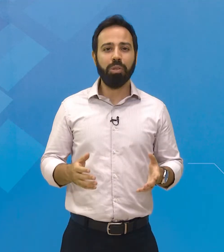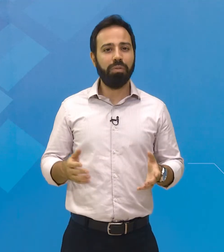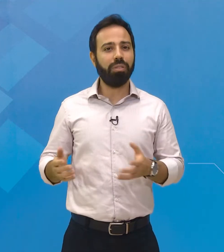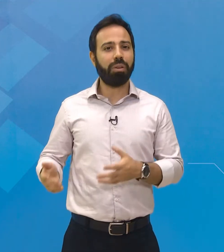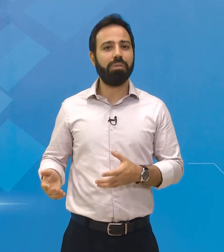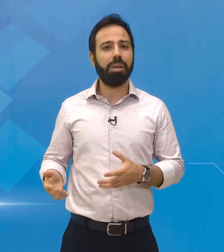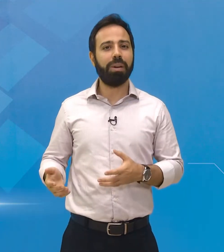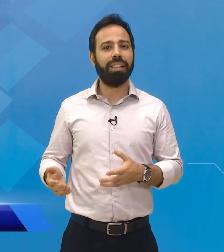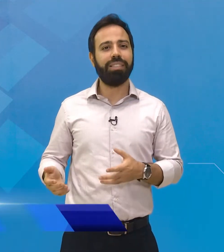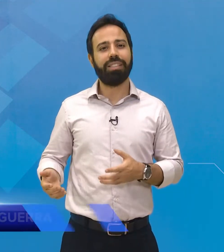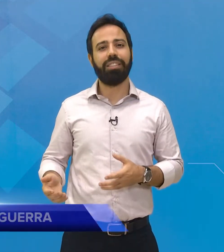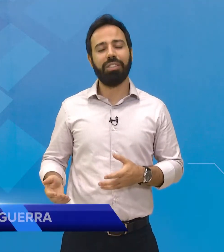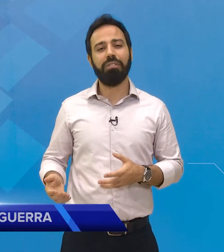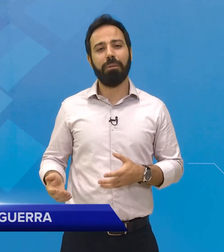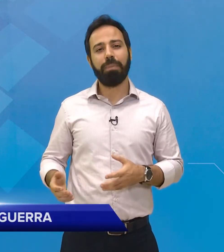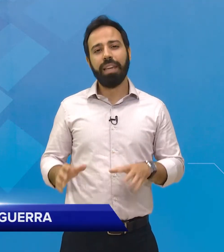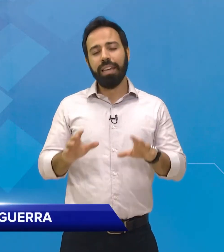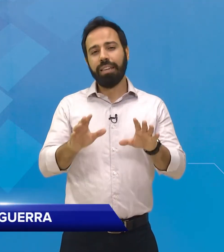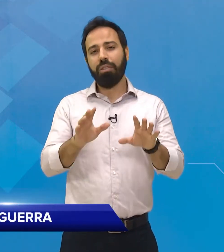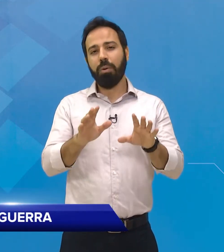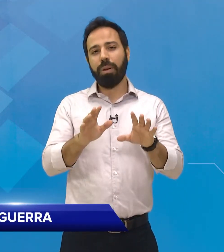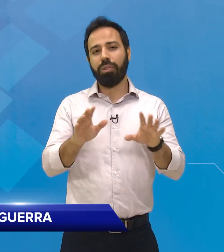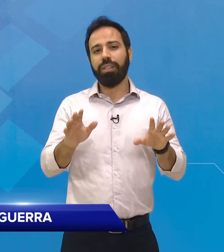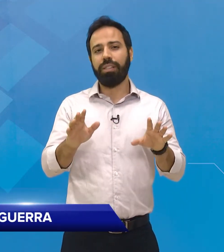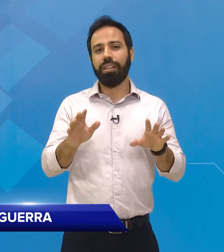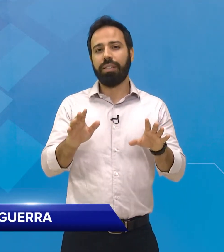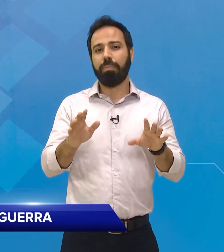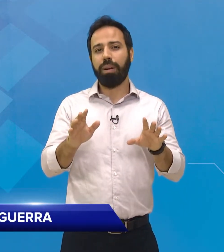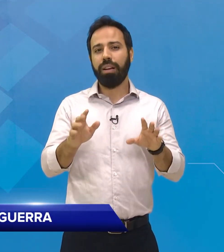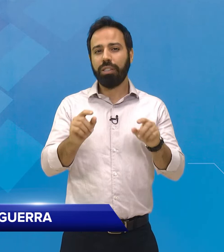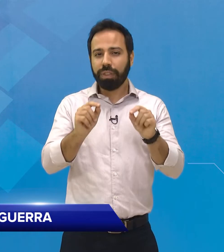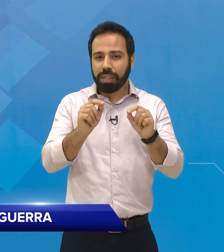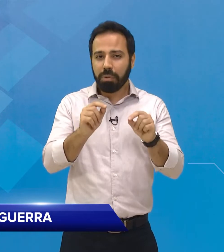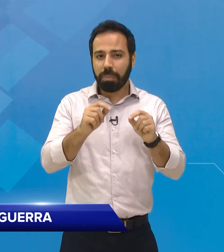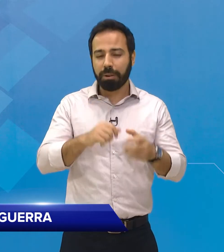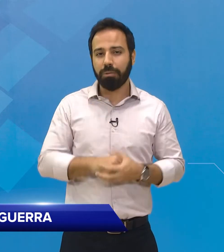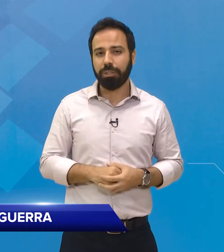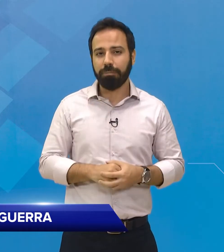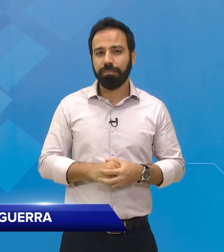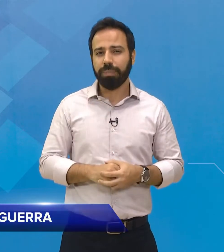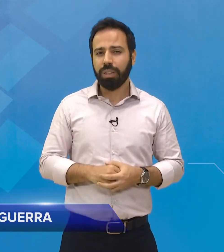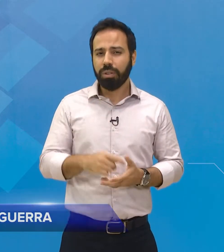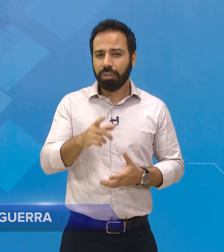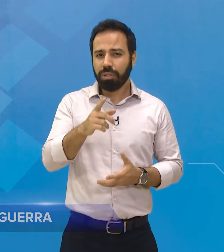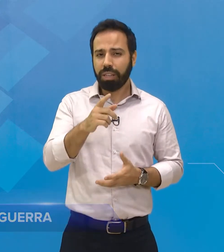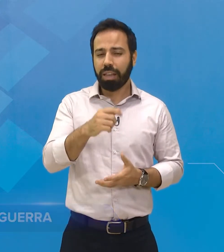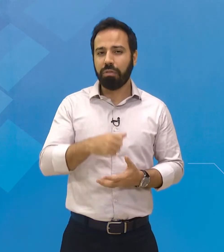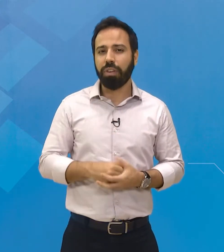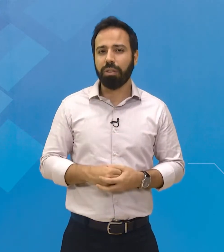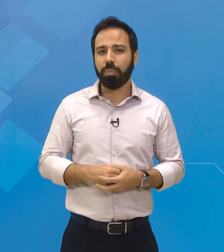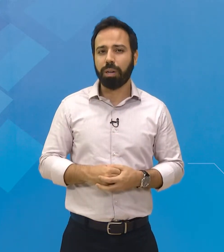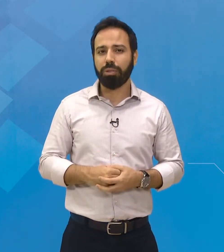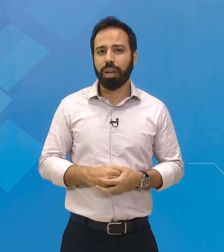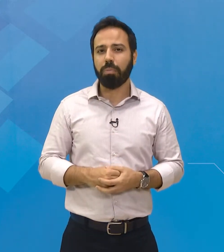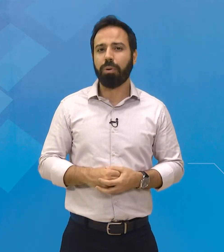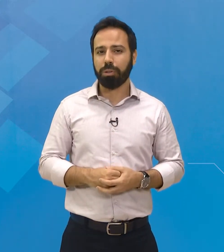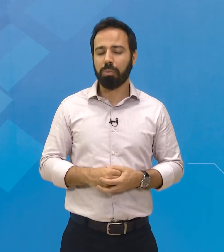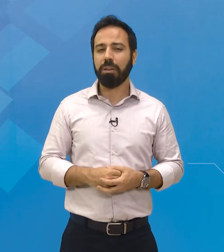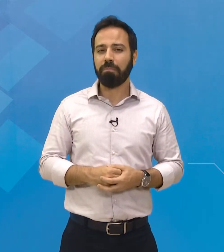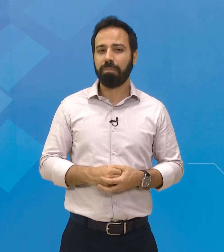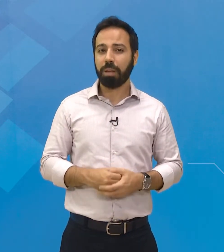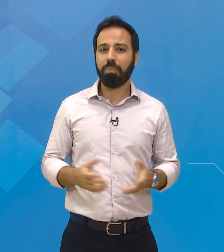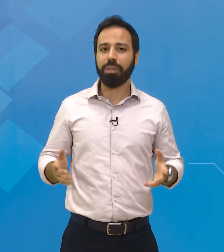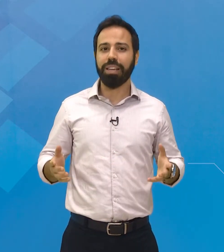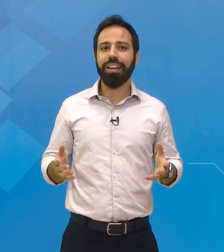Estamos de volta com Semana Legislativa e agora eu peço licença para te fazer uma pergunta. O que você tem feito para ajudar o